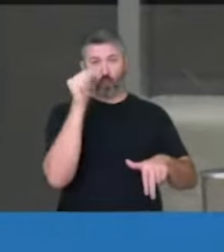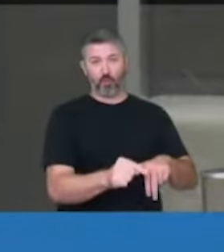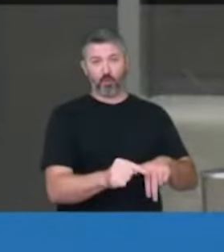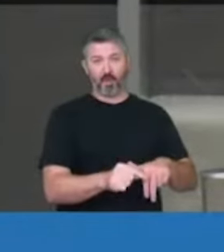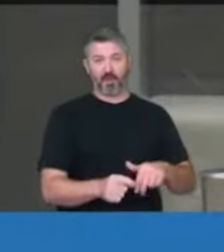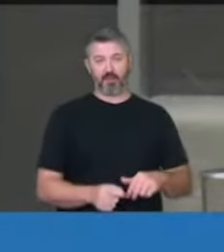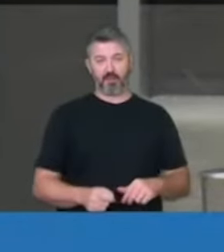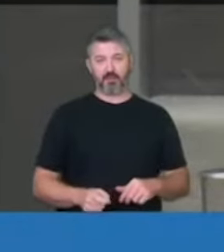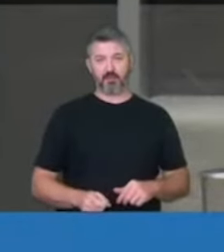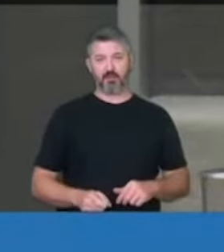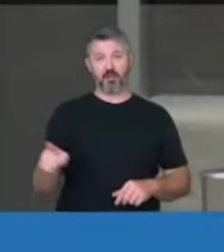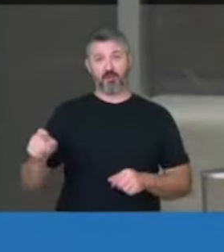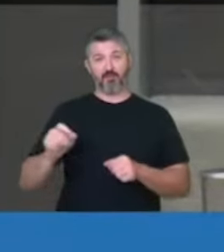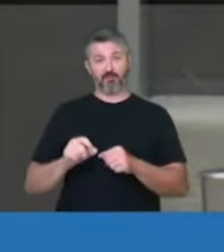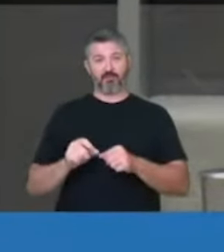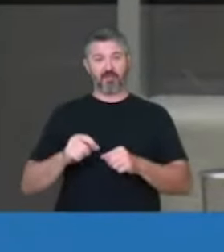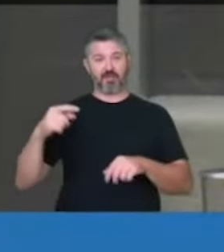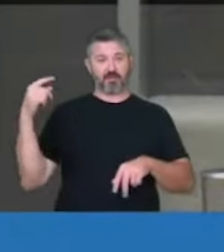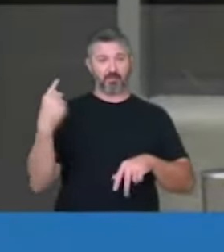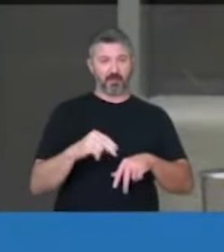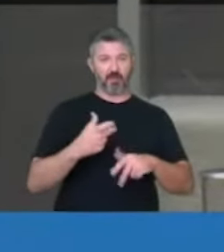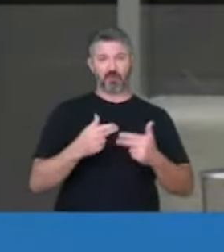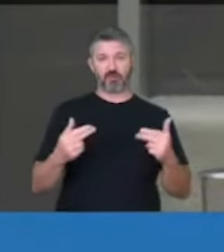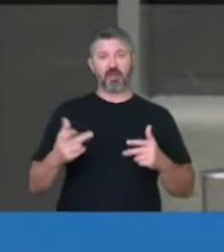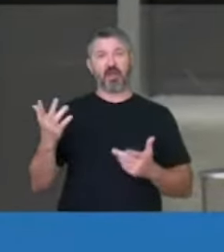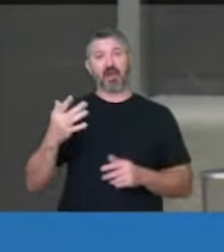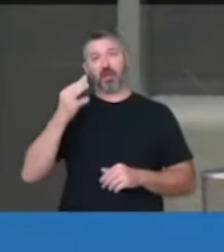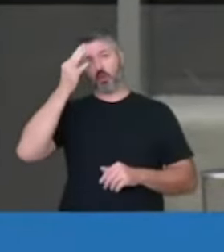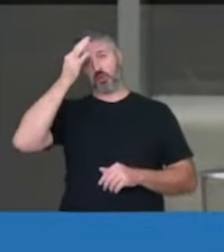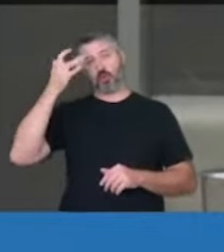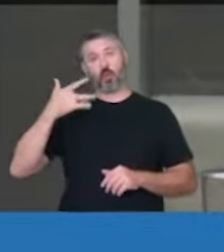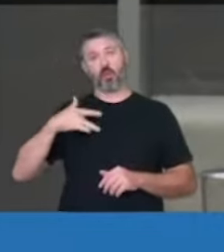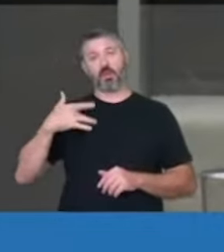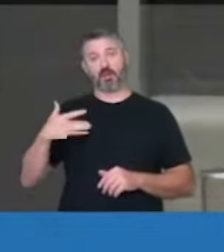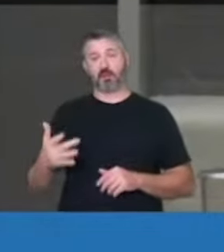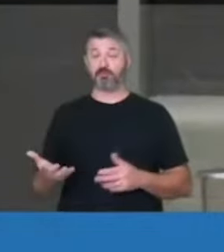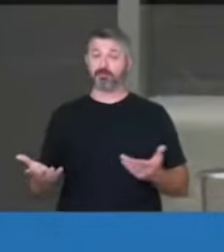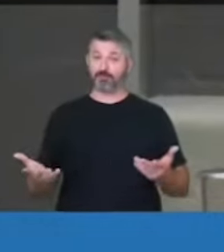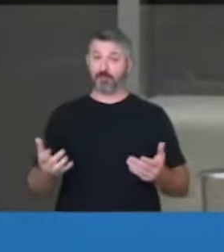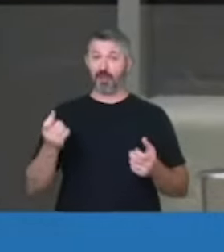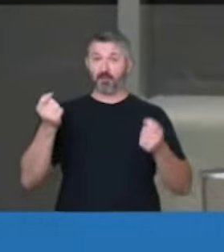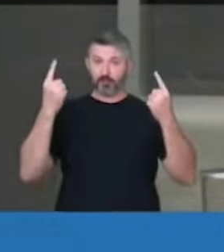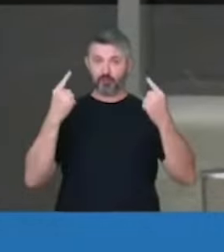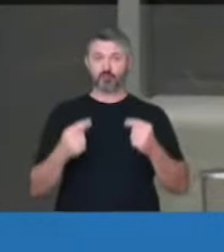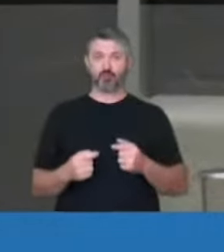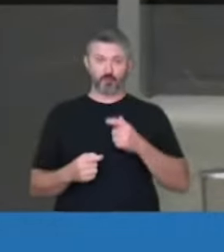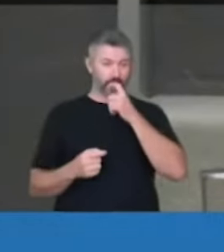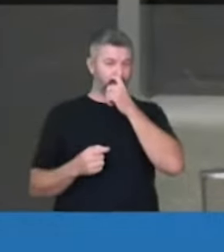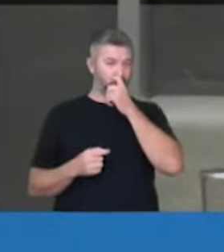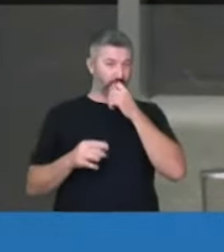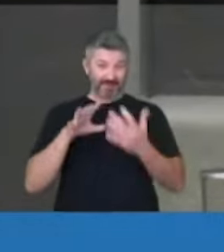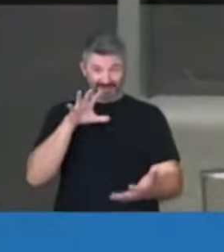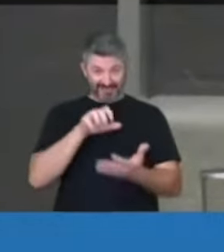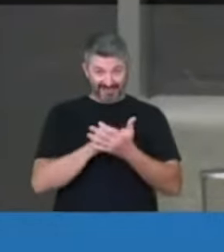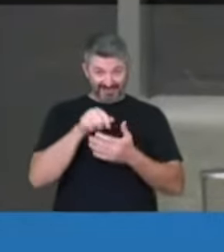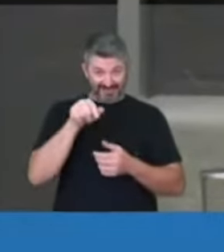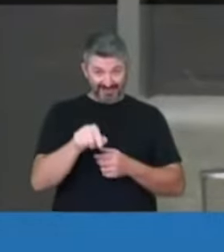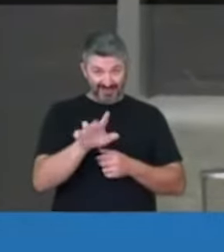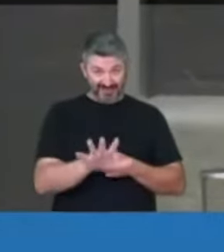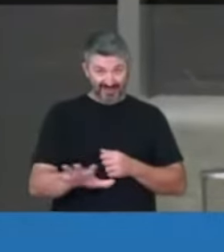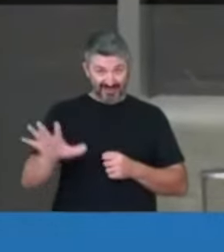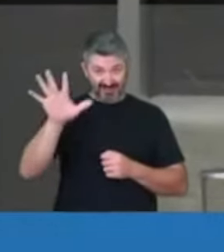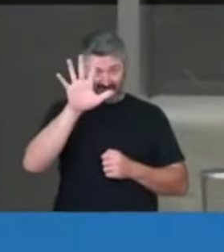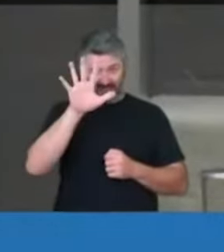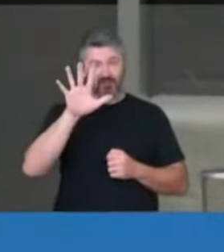o que é um perfeito absurdo. Então, o cadastro nacional, ele vem para